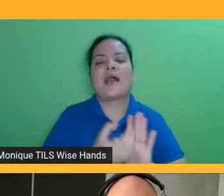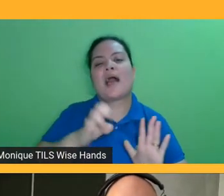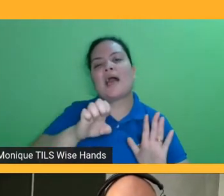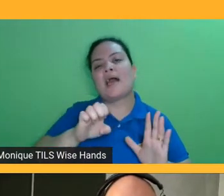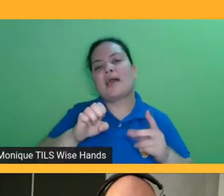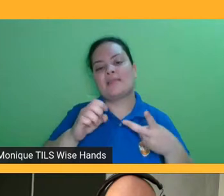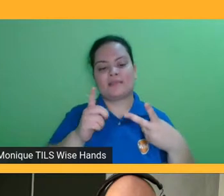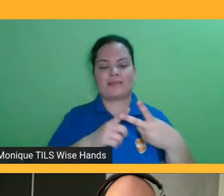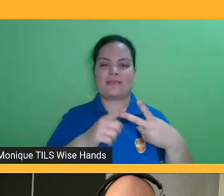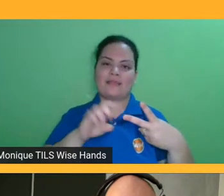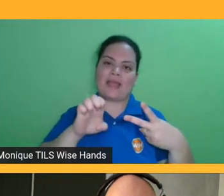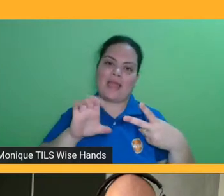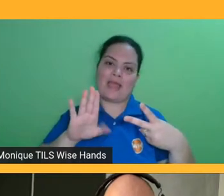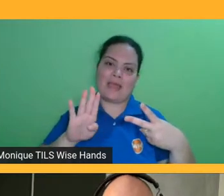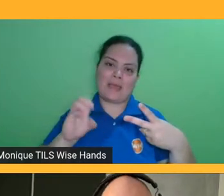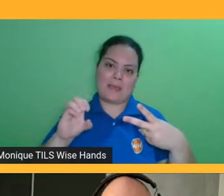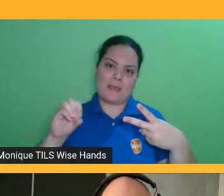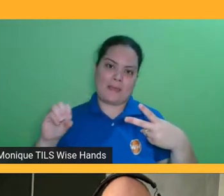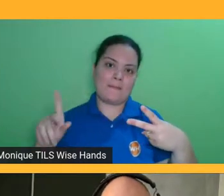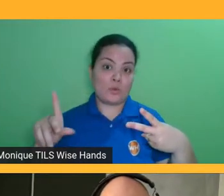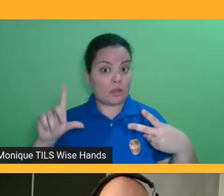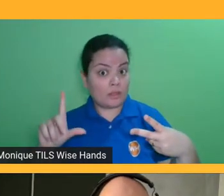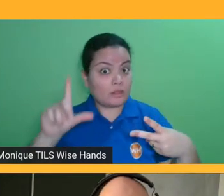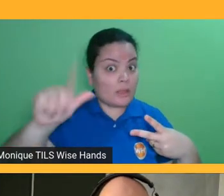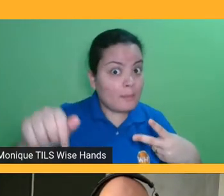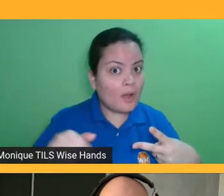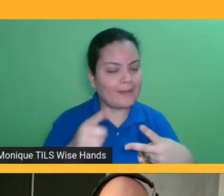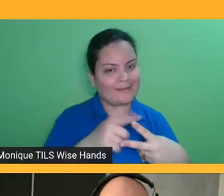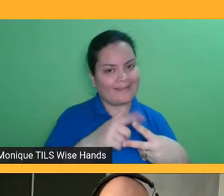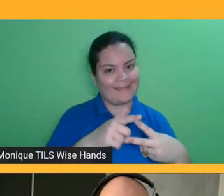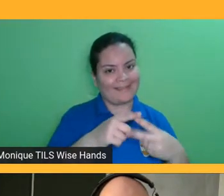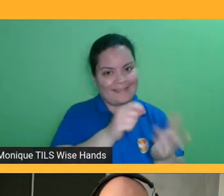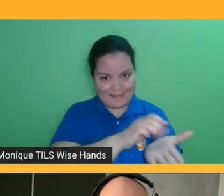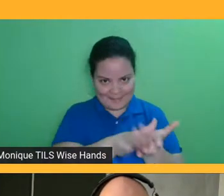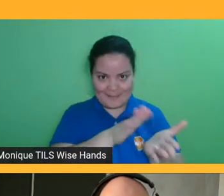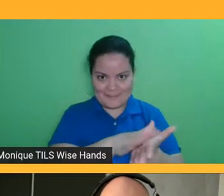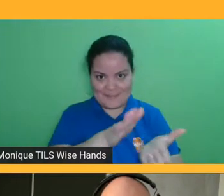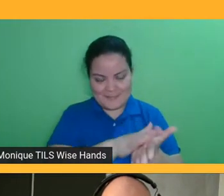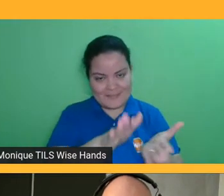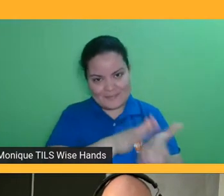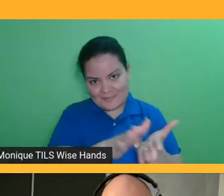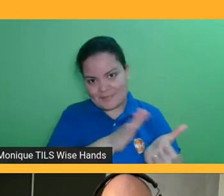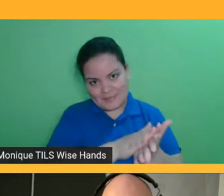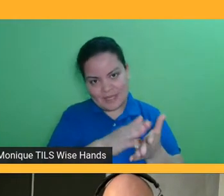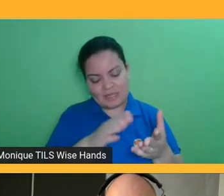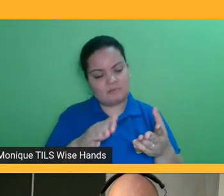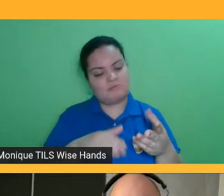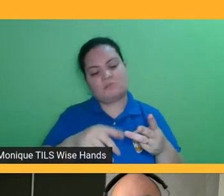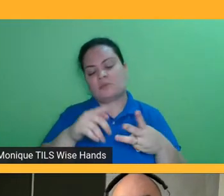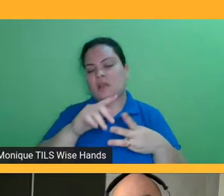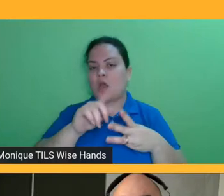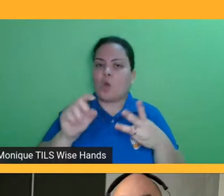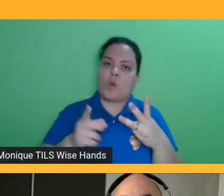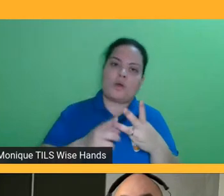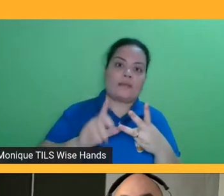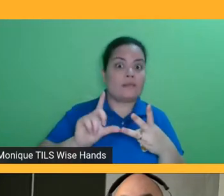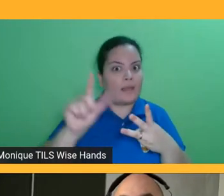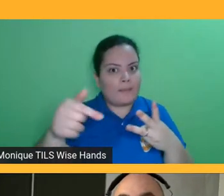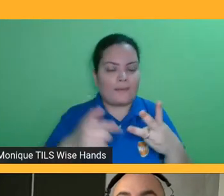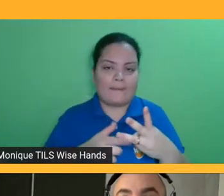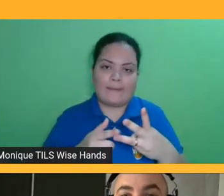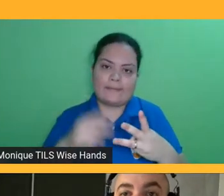depois no formato impresso, mas tem casos que também ele continua só como digital, e foi adquirido